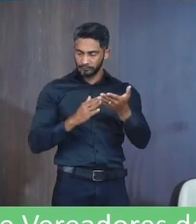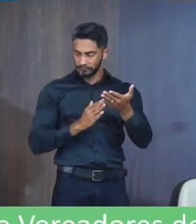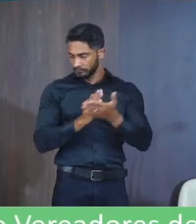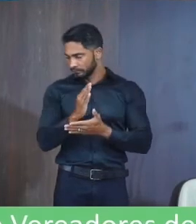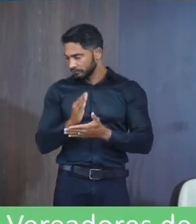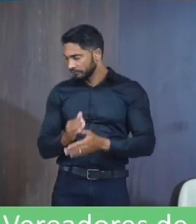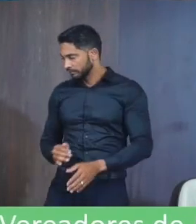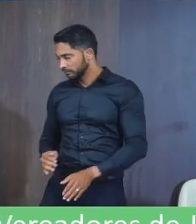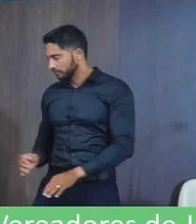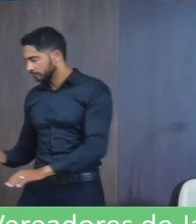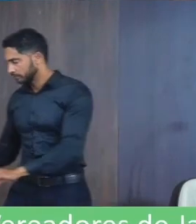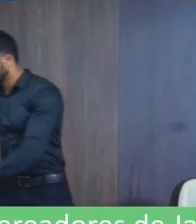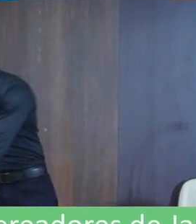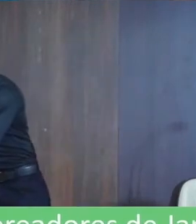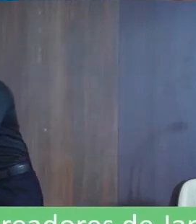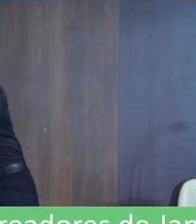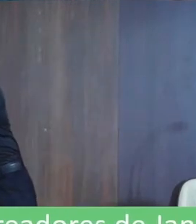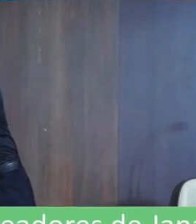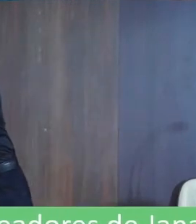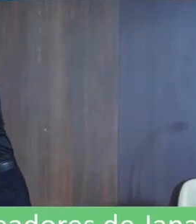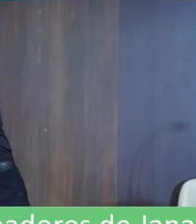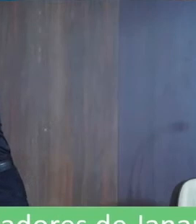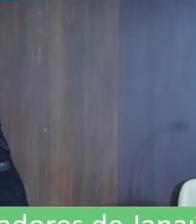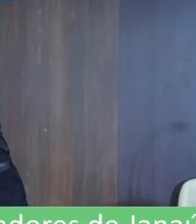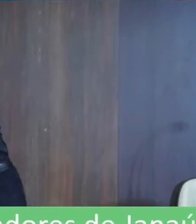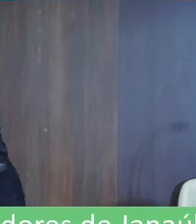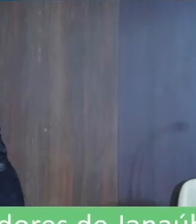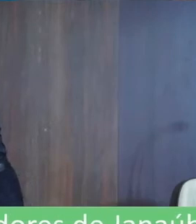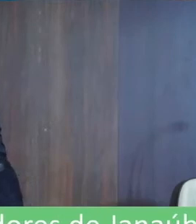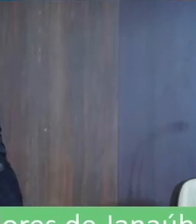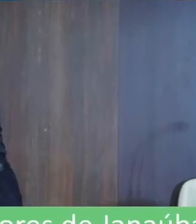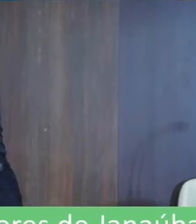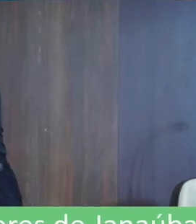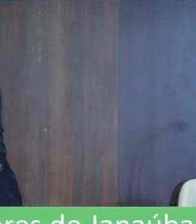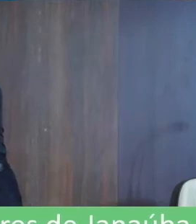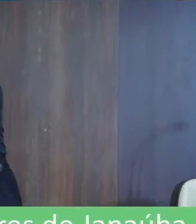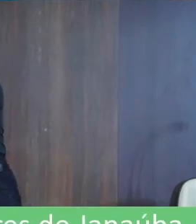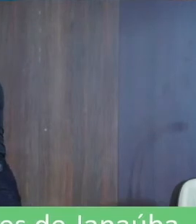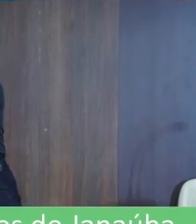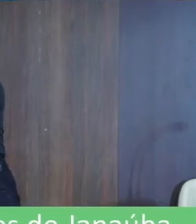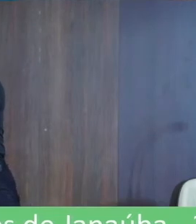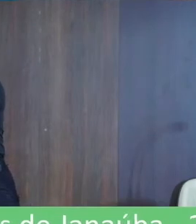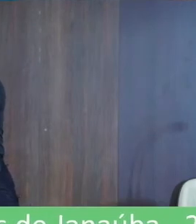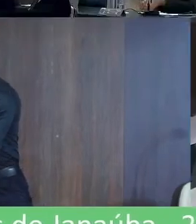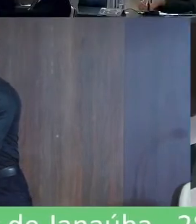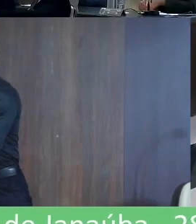Aprovado Dando curiosidade Solicito ao senhor secretário Que faça a leitura Dos requerimentos